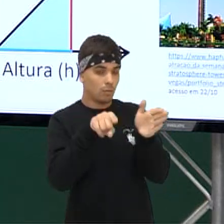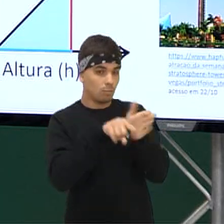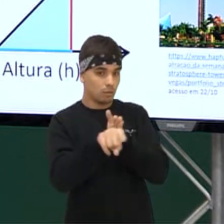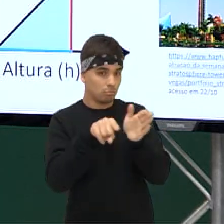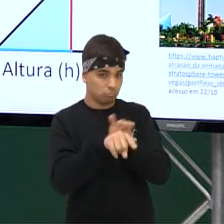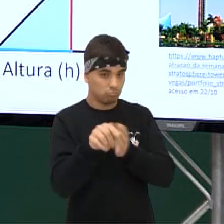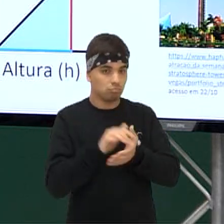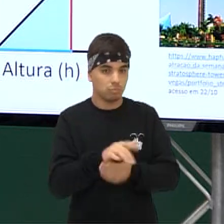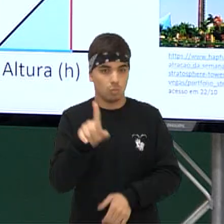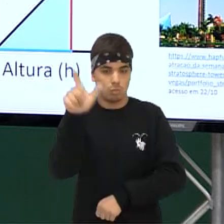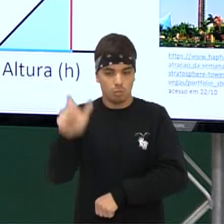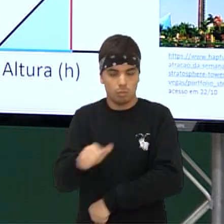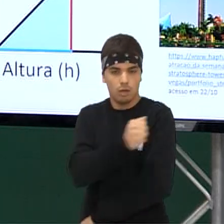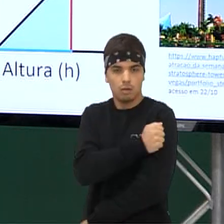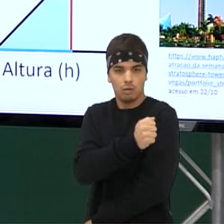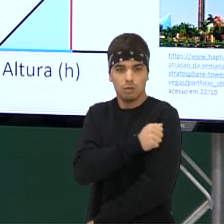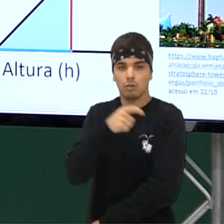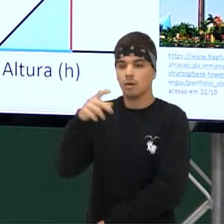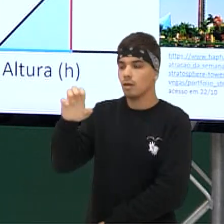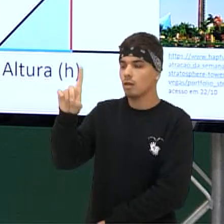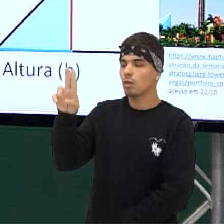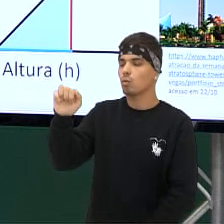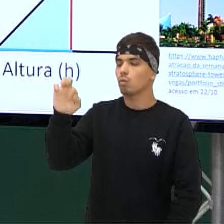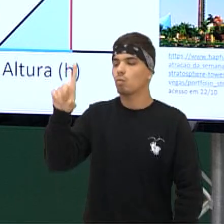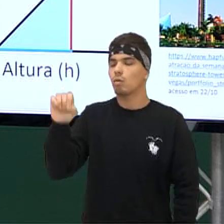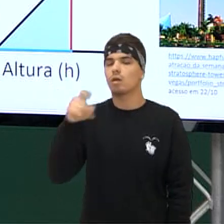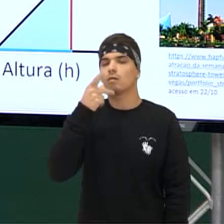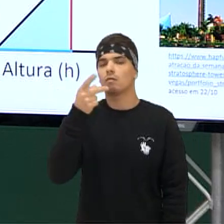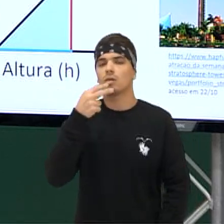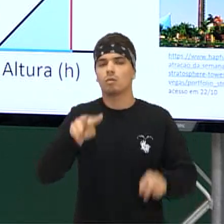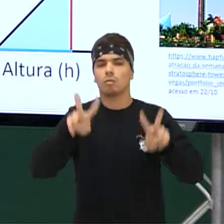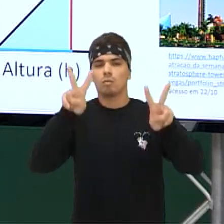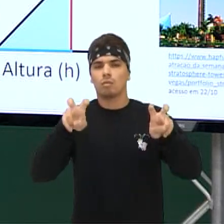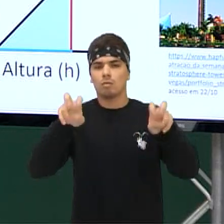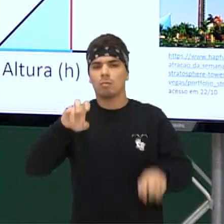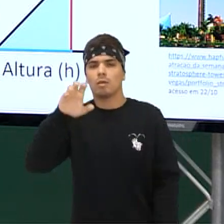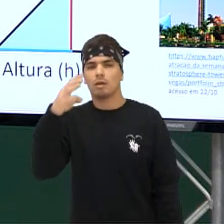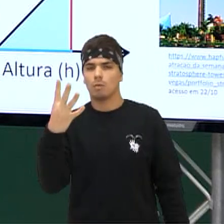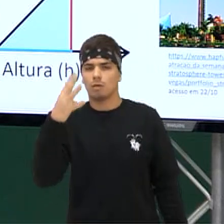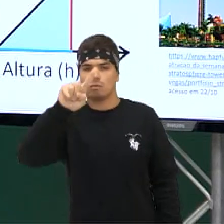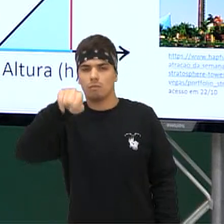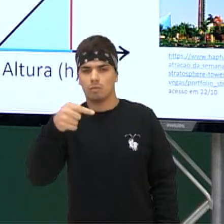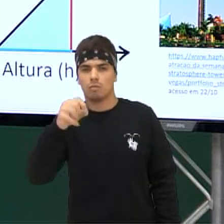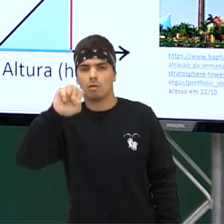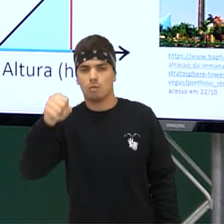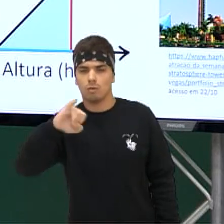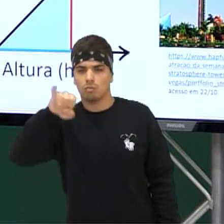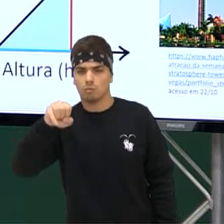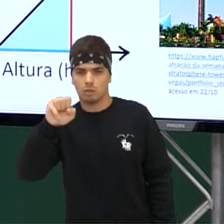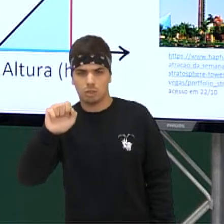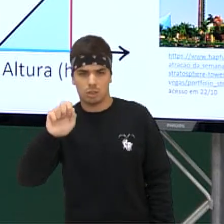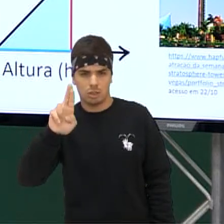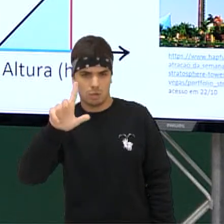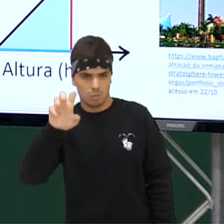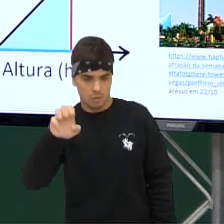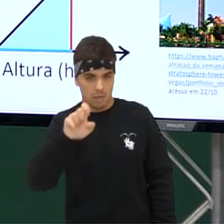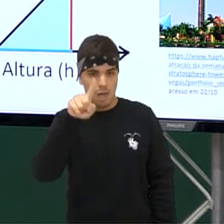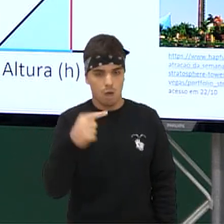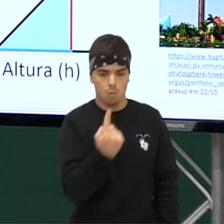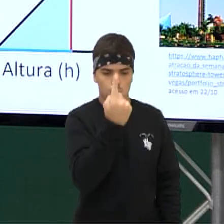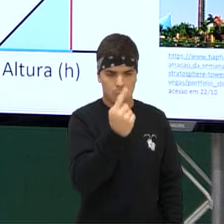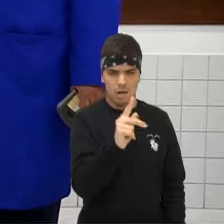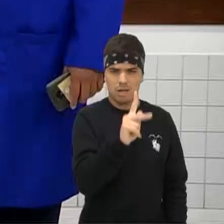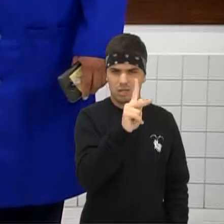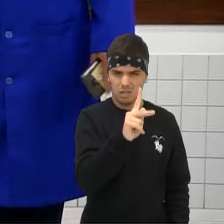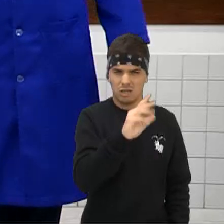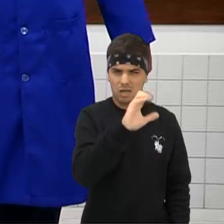um aluno chamado Eduardo Que ele falou que uma caloria é 4,8 joules Mas não, é 4,18, tá? Aproximadamente 4,2 também o pessoal